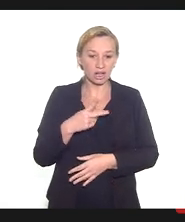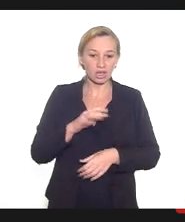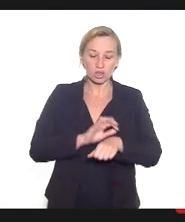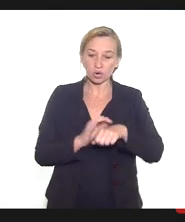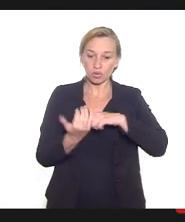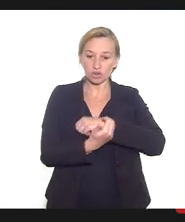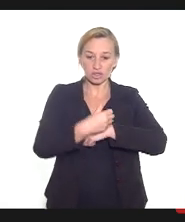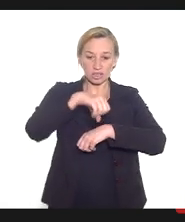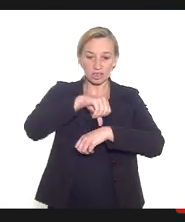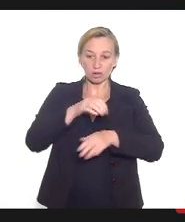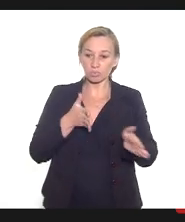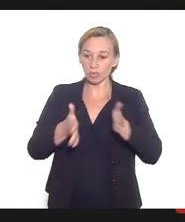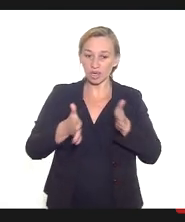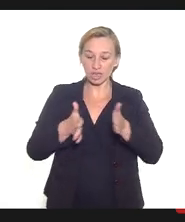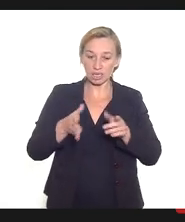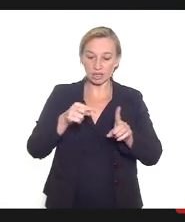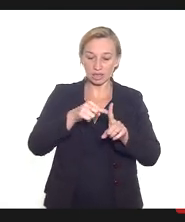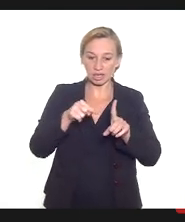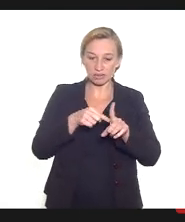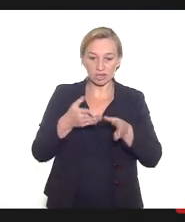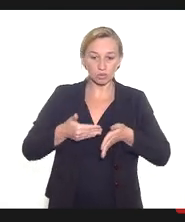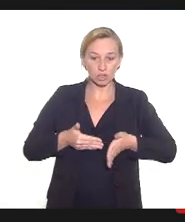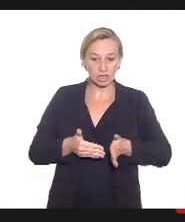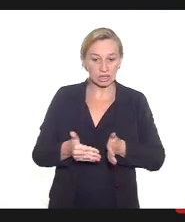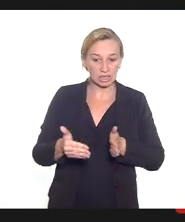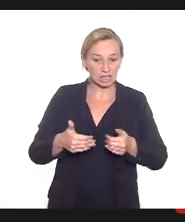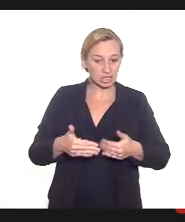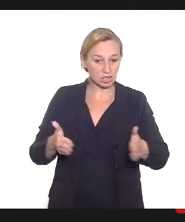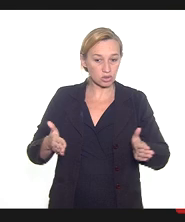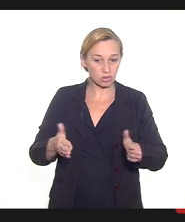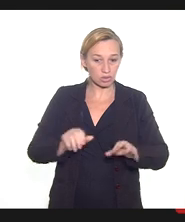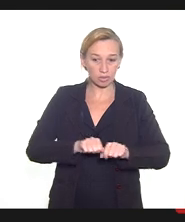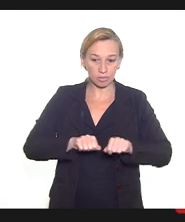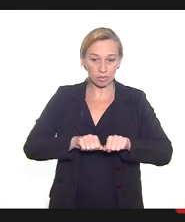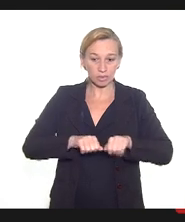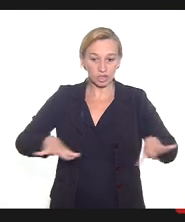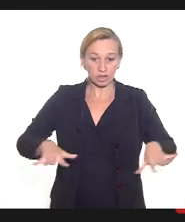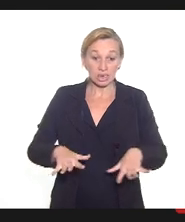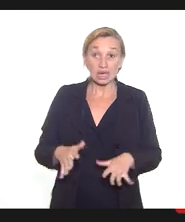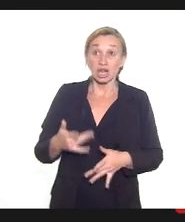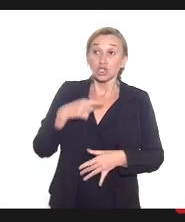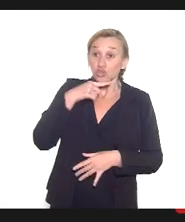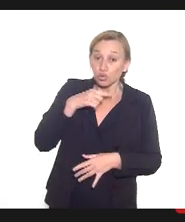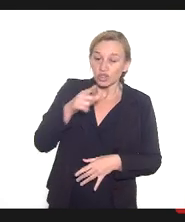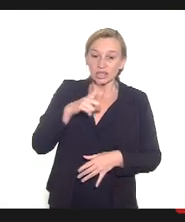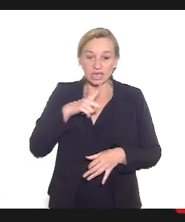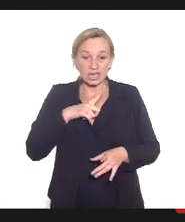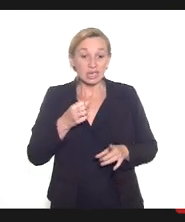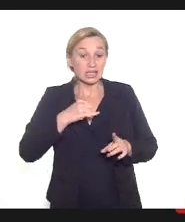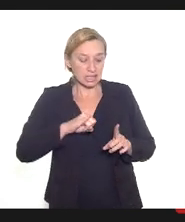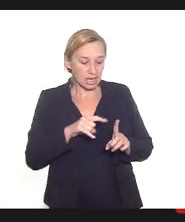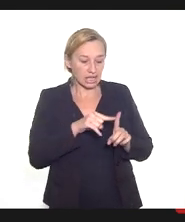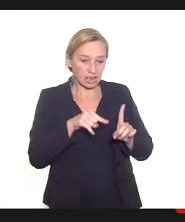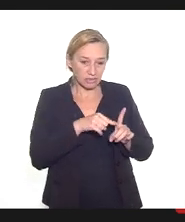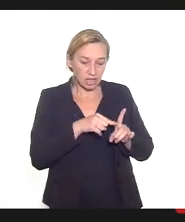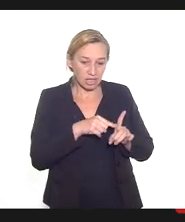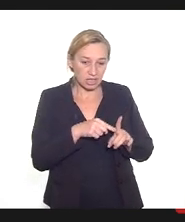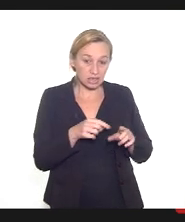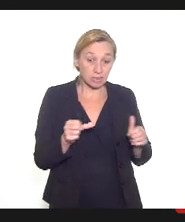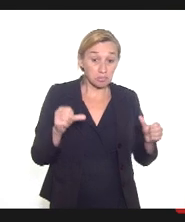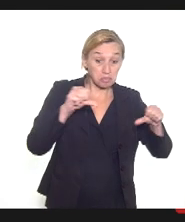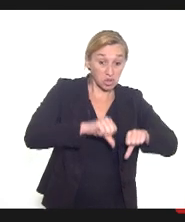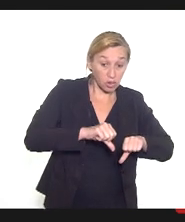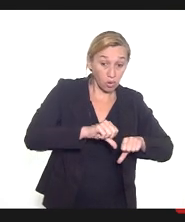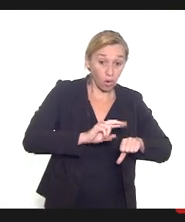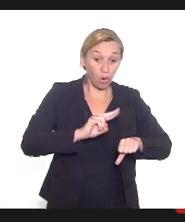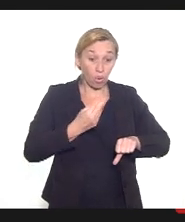e gravidez, no início da pandemia, havia dúvidas se a gravidez piorava o prognóstico da Covid e quais os